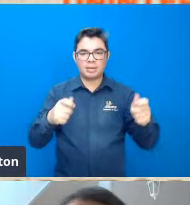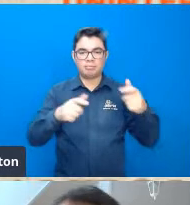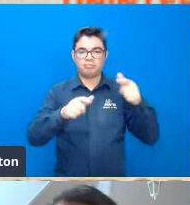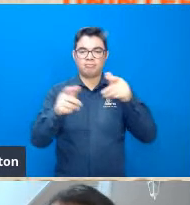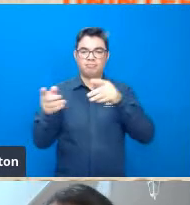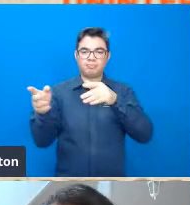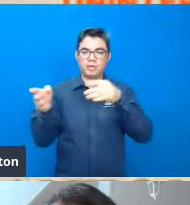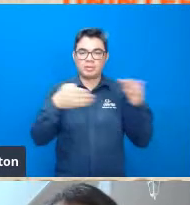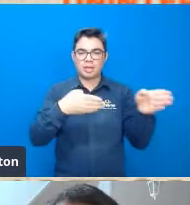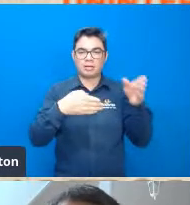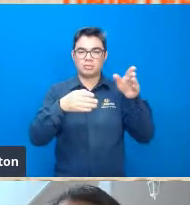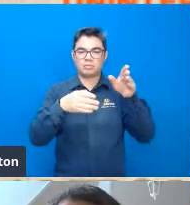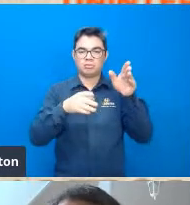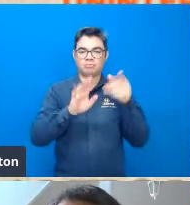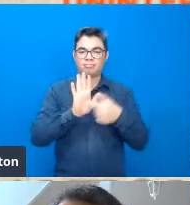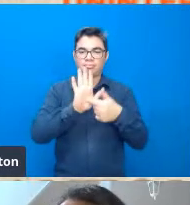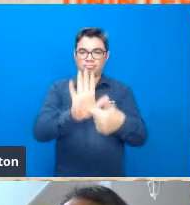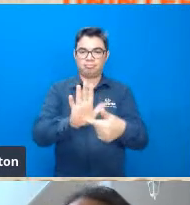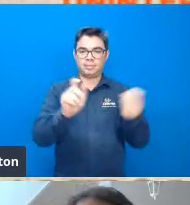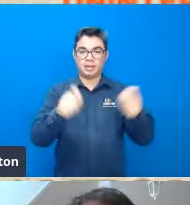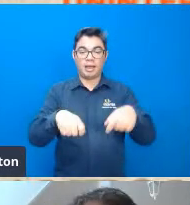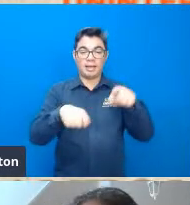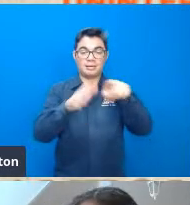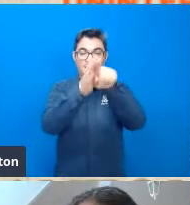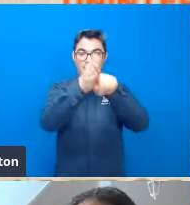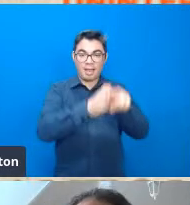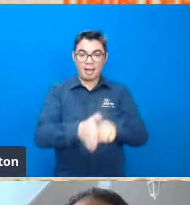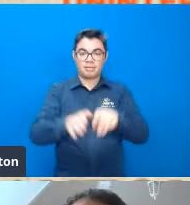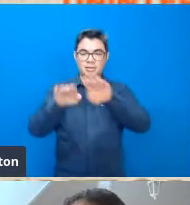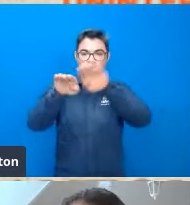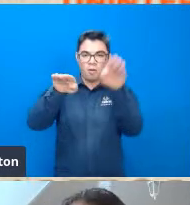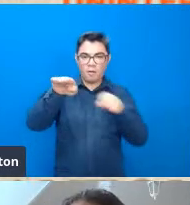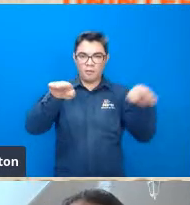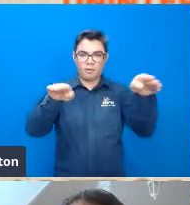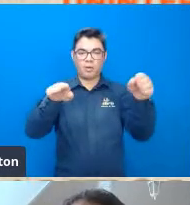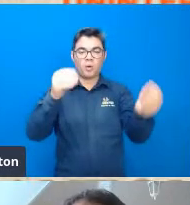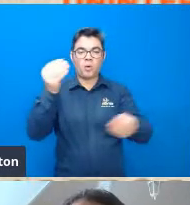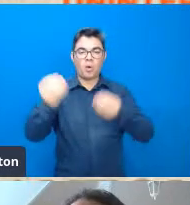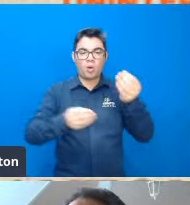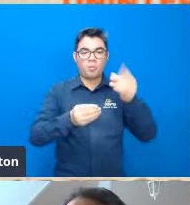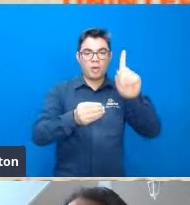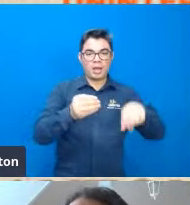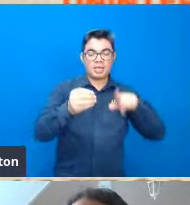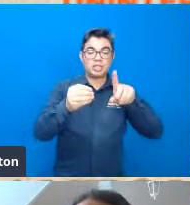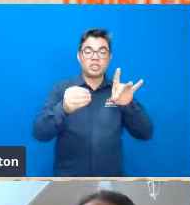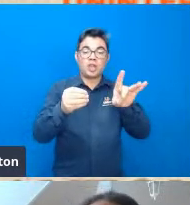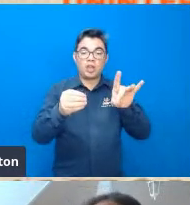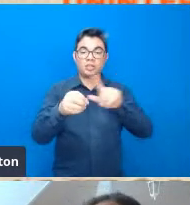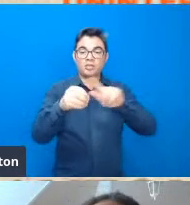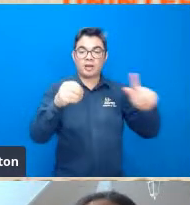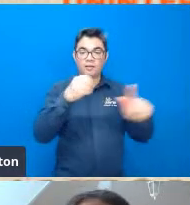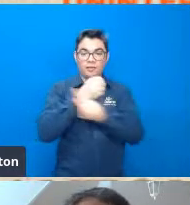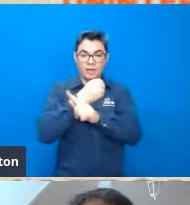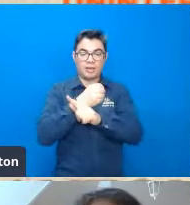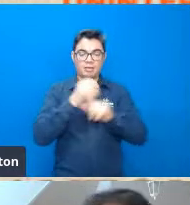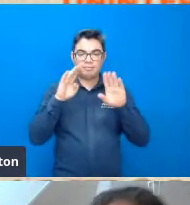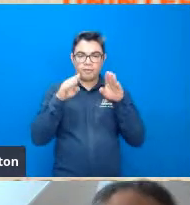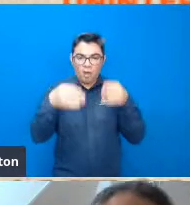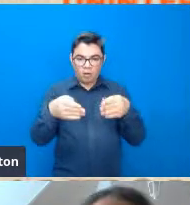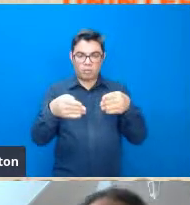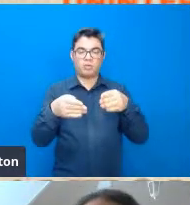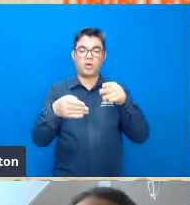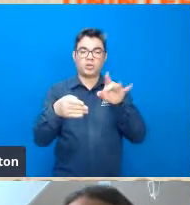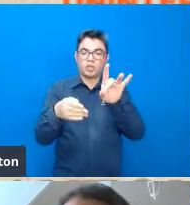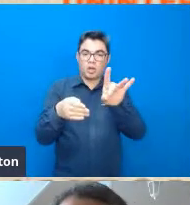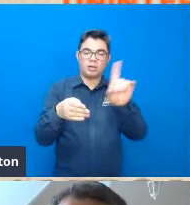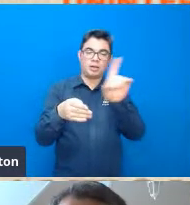eu queria mencionar que a análise morfométrica não se restringe a geografia até hoje inclusive eu percebo que